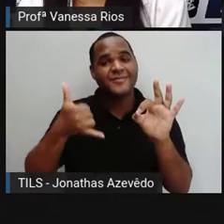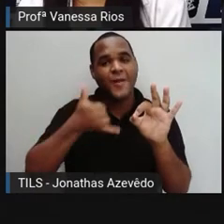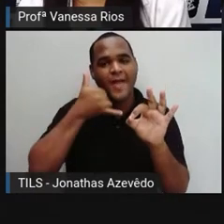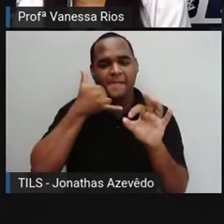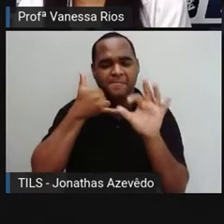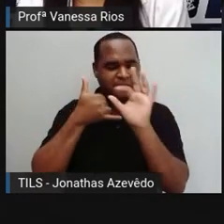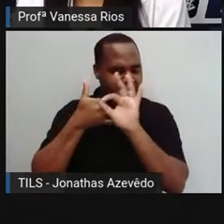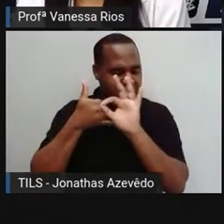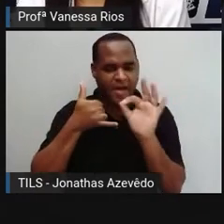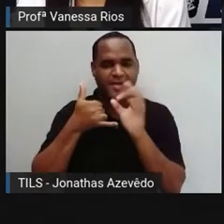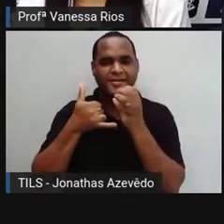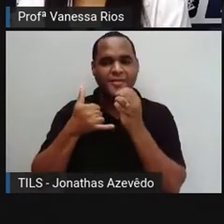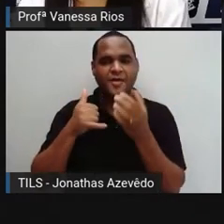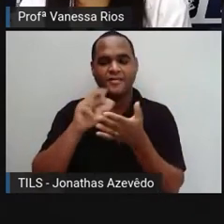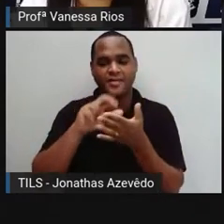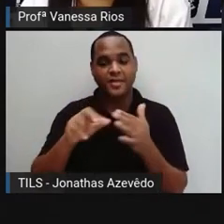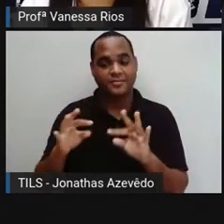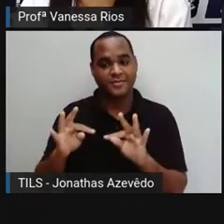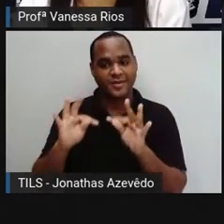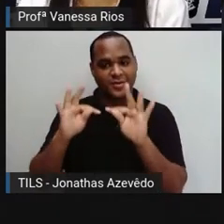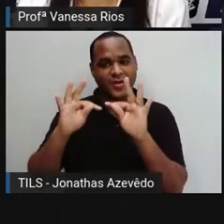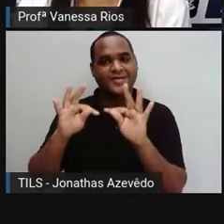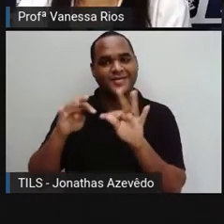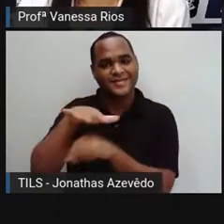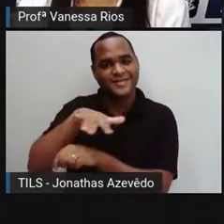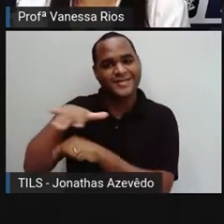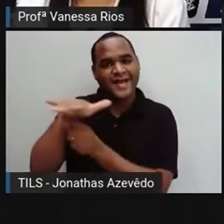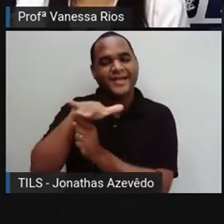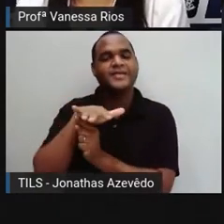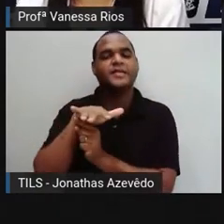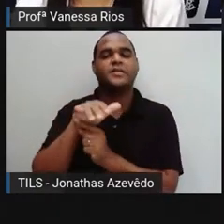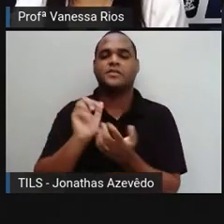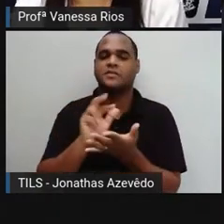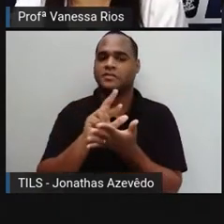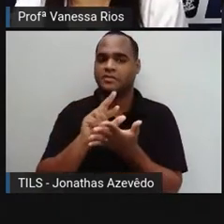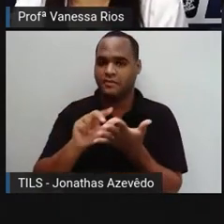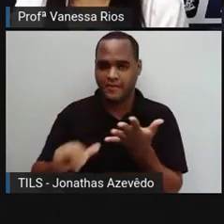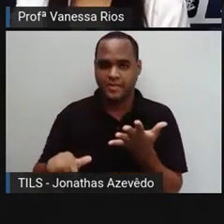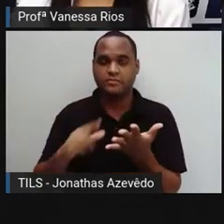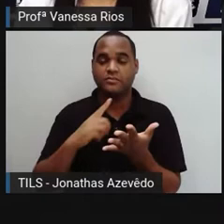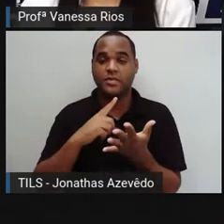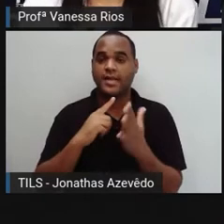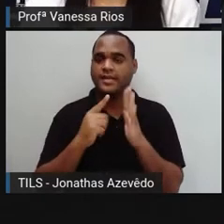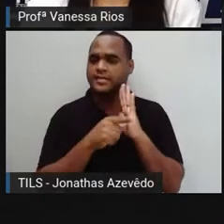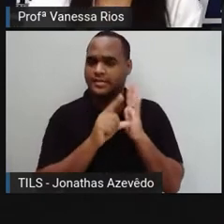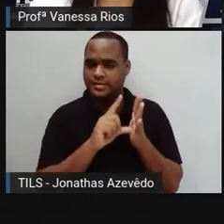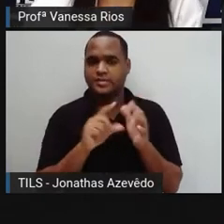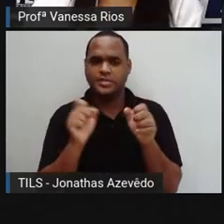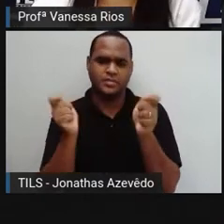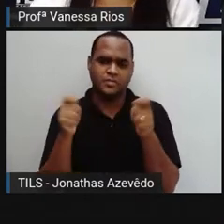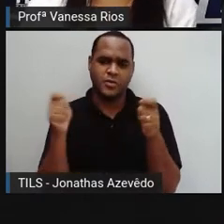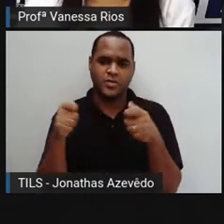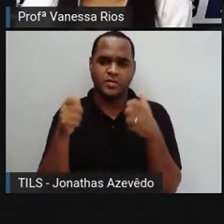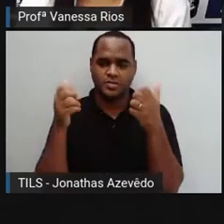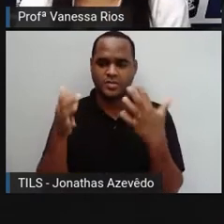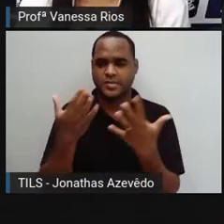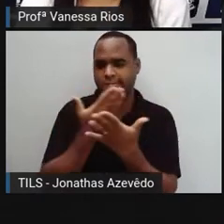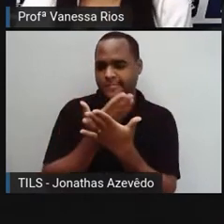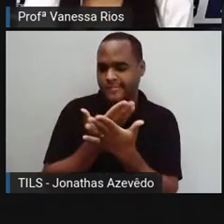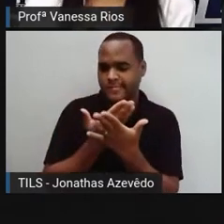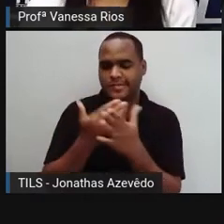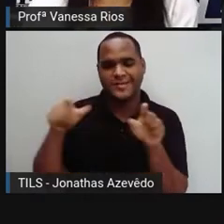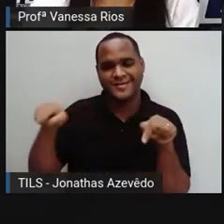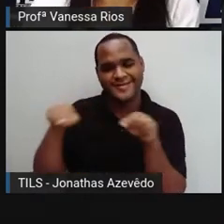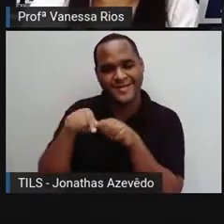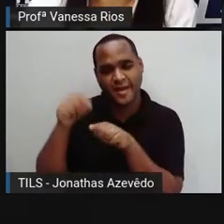ferramentas tecnológicas e diversas situações onde antes se podia fazer num estúdio, com a